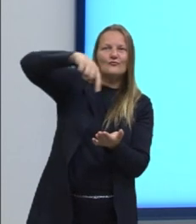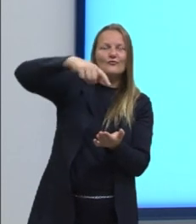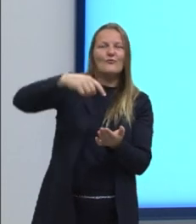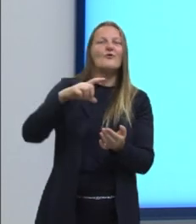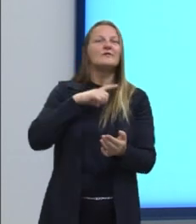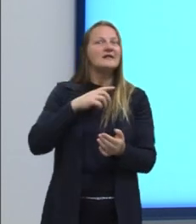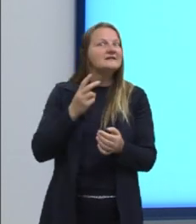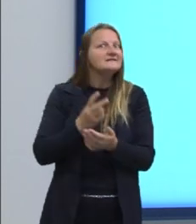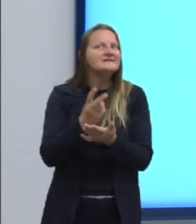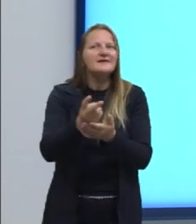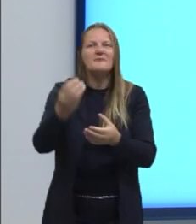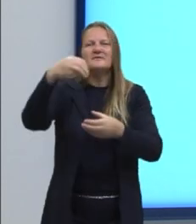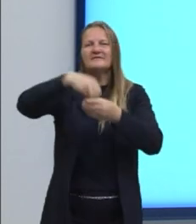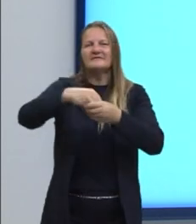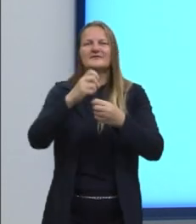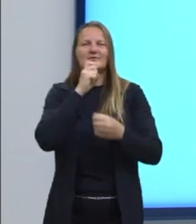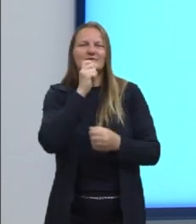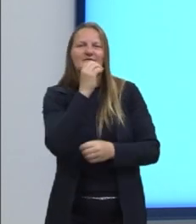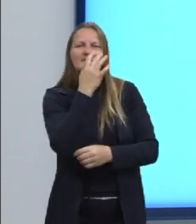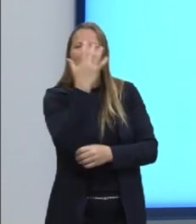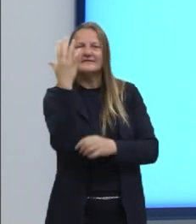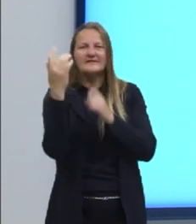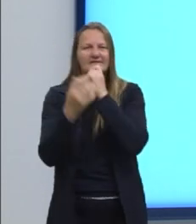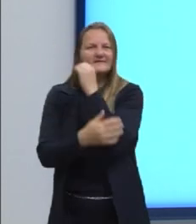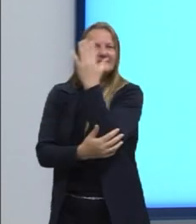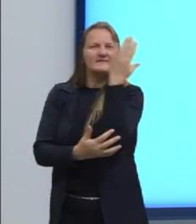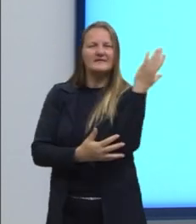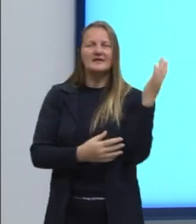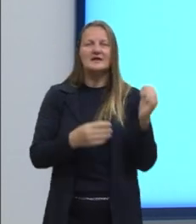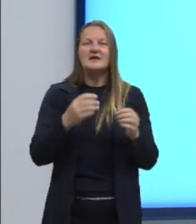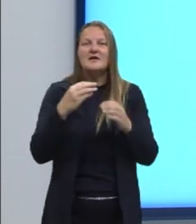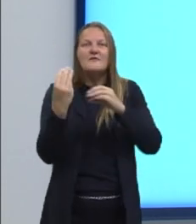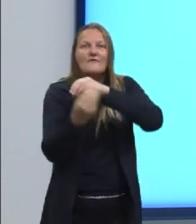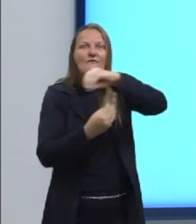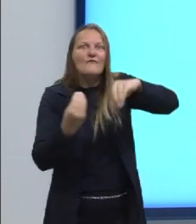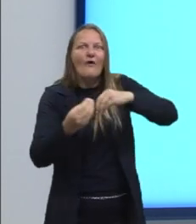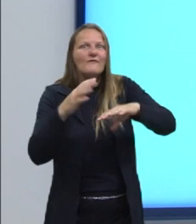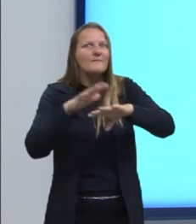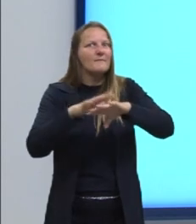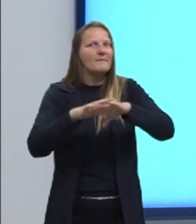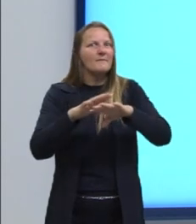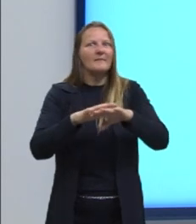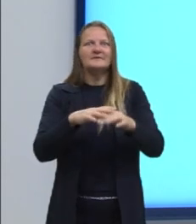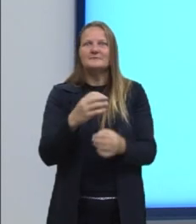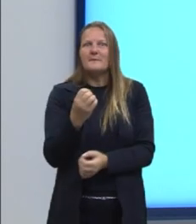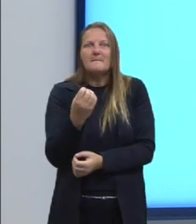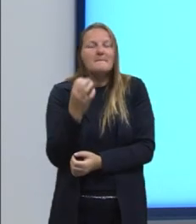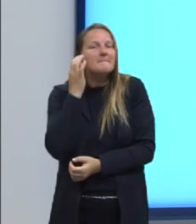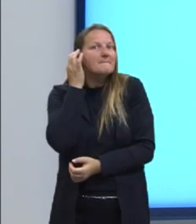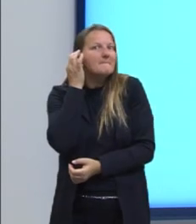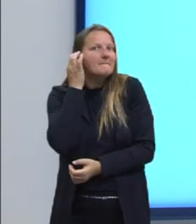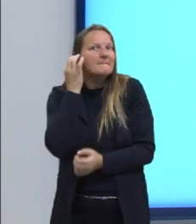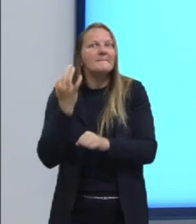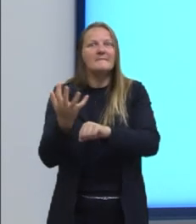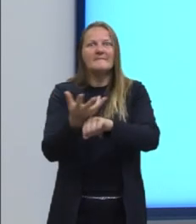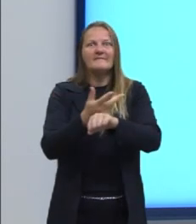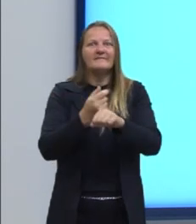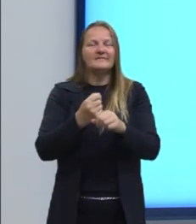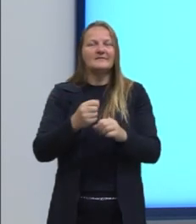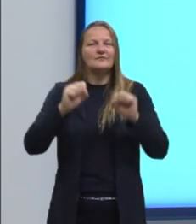natureza e que envolve, então, muitos conhecimentos matemáticos também. Então, compreender